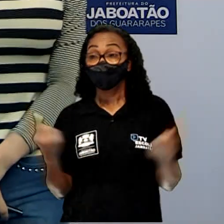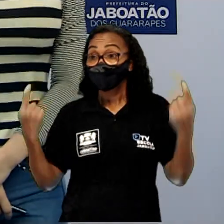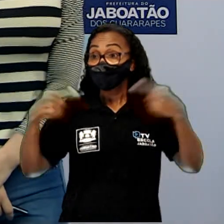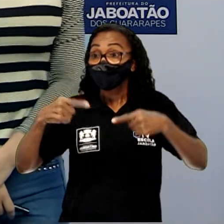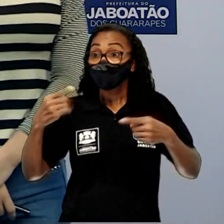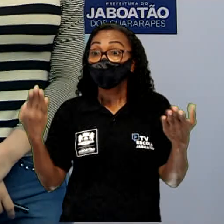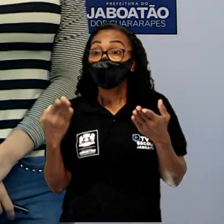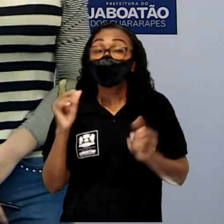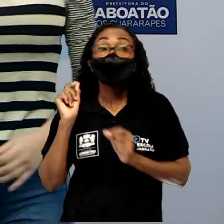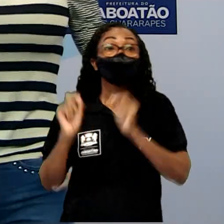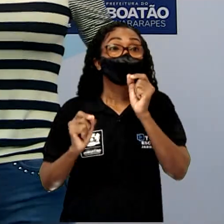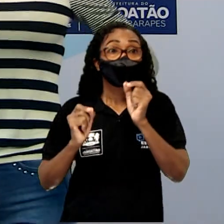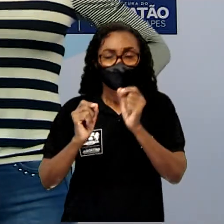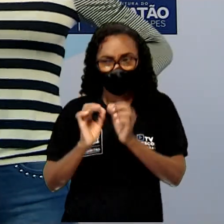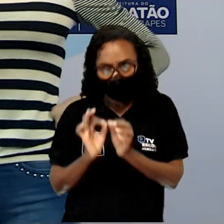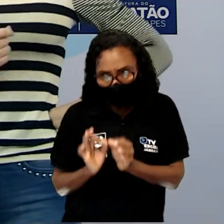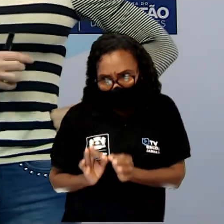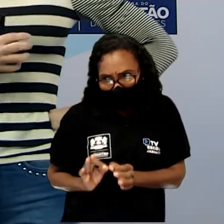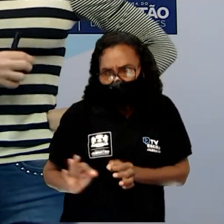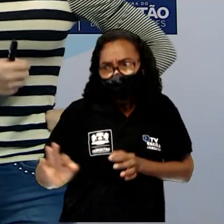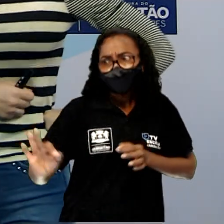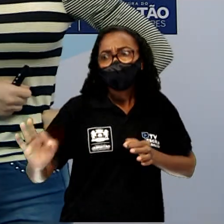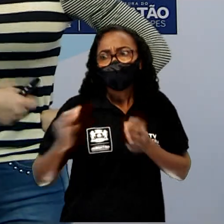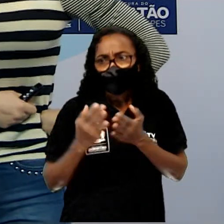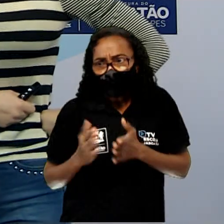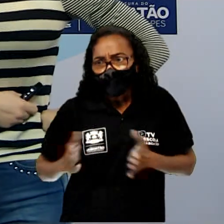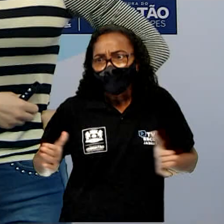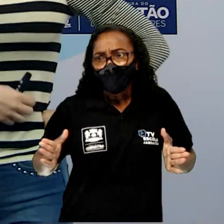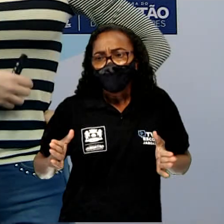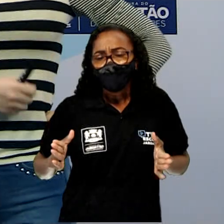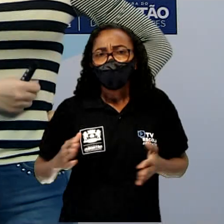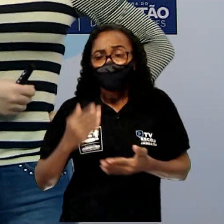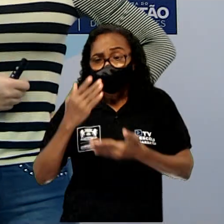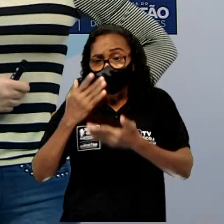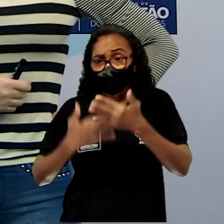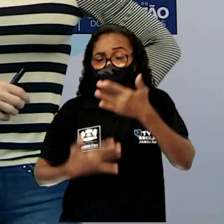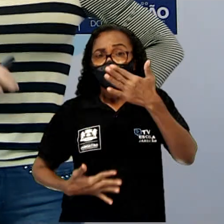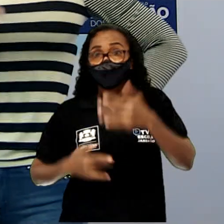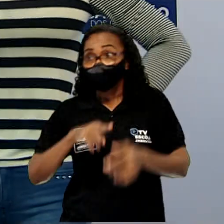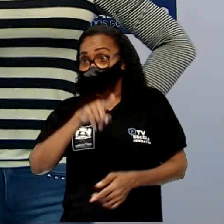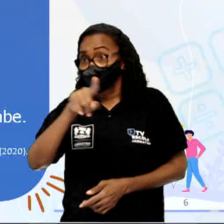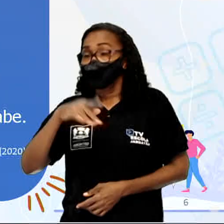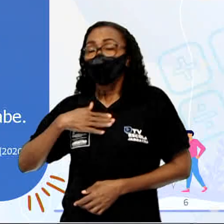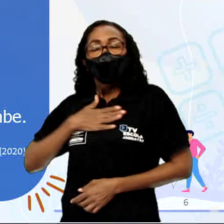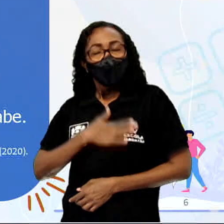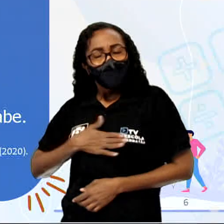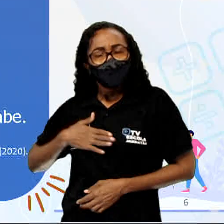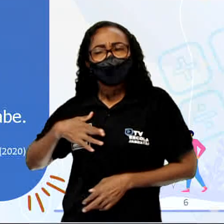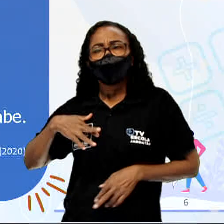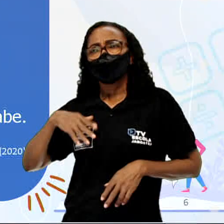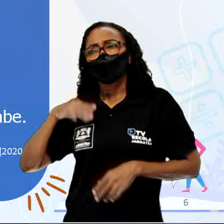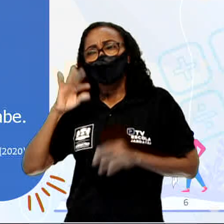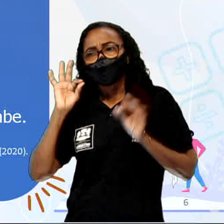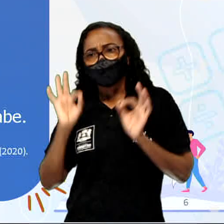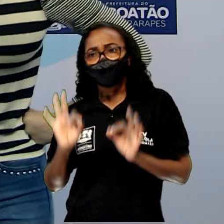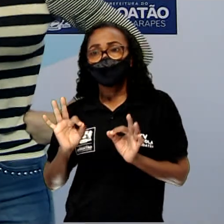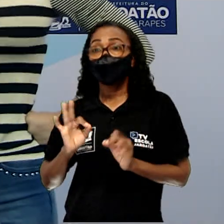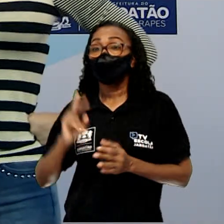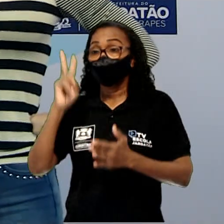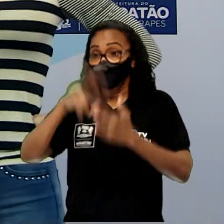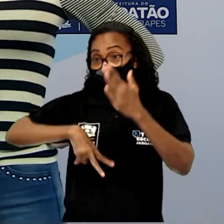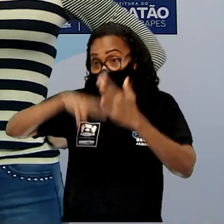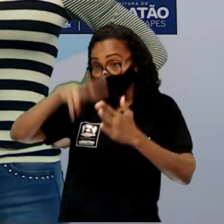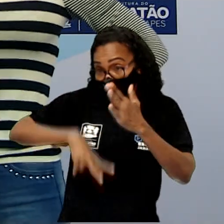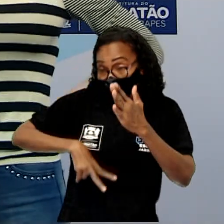vai ser um pouco longo e eu tenho certeza que vocês vão gostar desse desafio. Eu vou ler o poema com muita calma